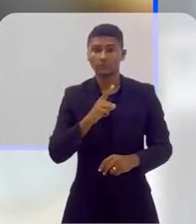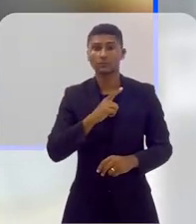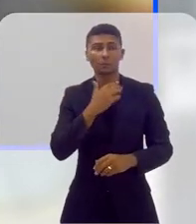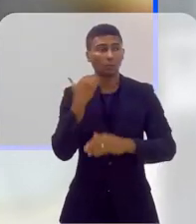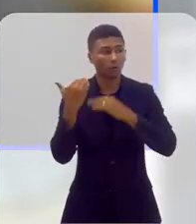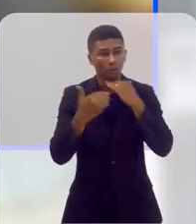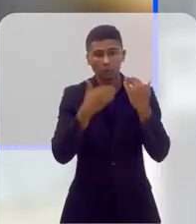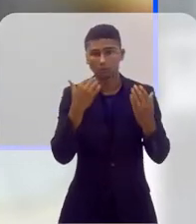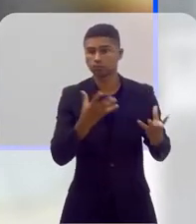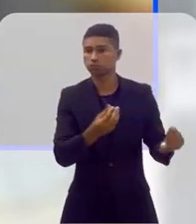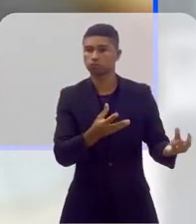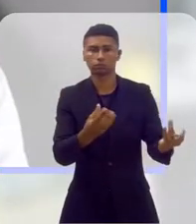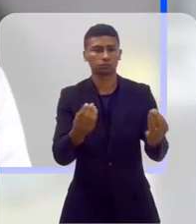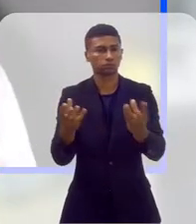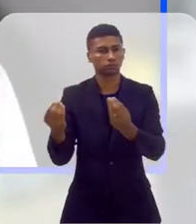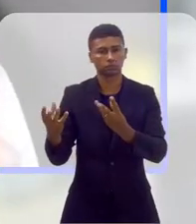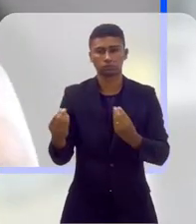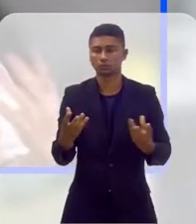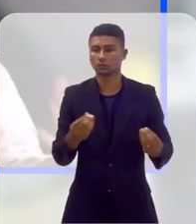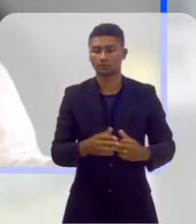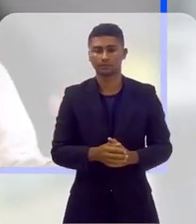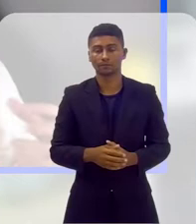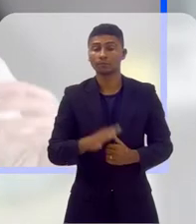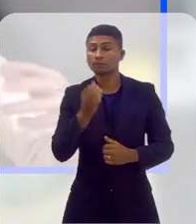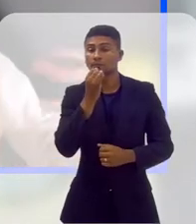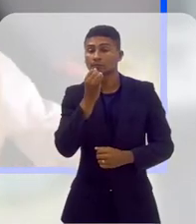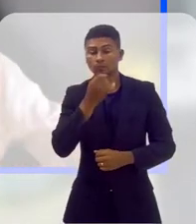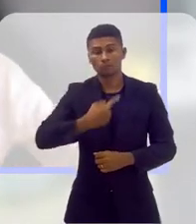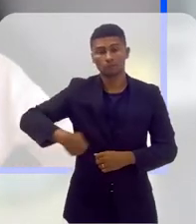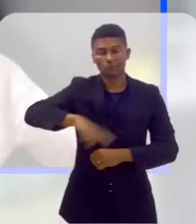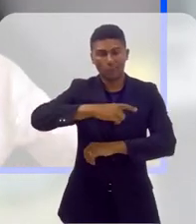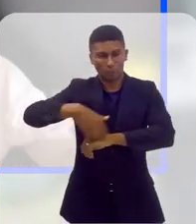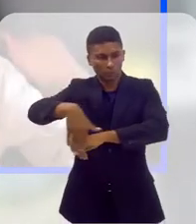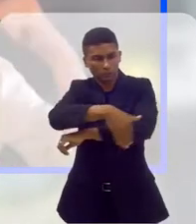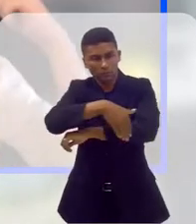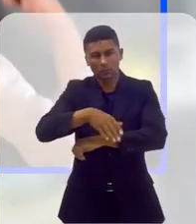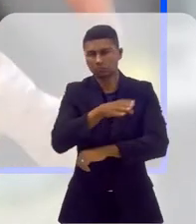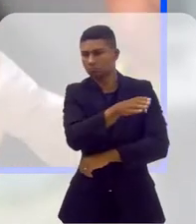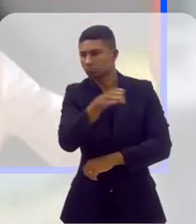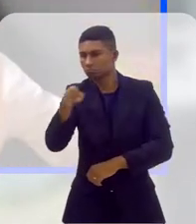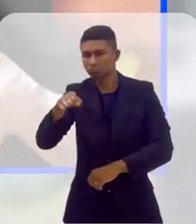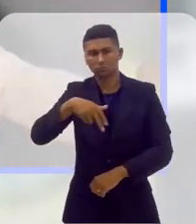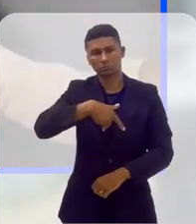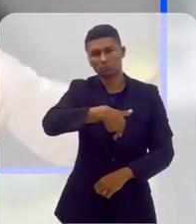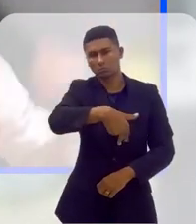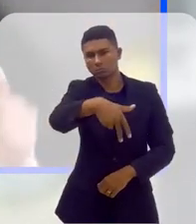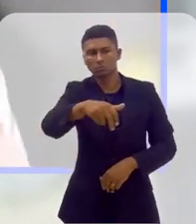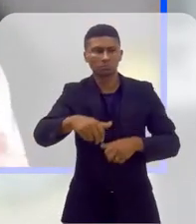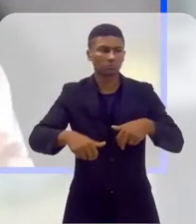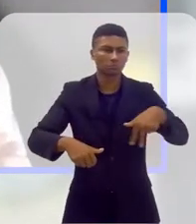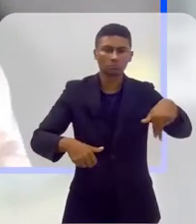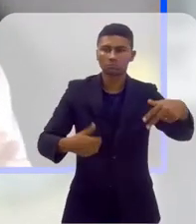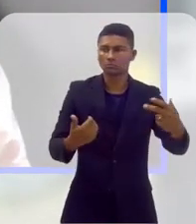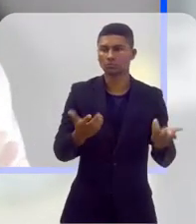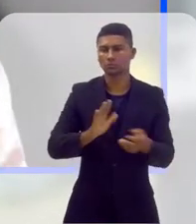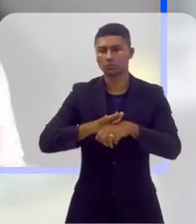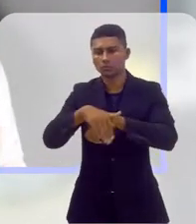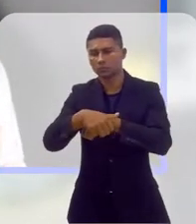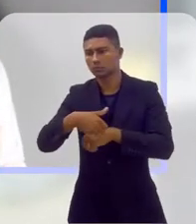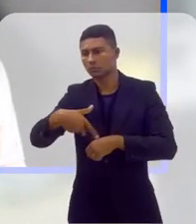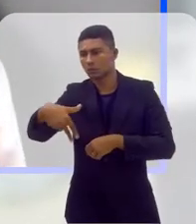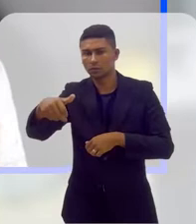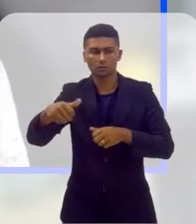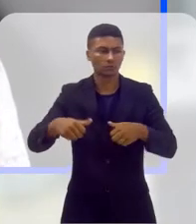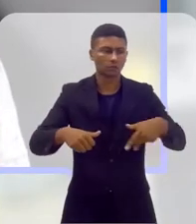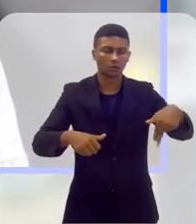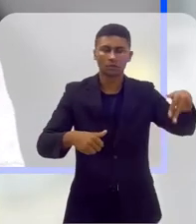Em que a nossa noção de liberdade, de sair às ruas, Caminhar e tal, sair à noite e tal, ela é